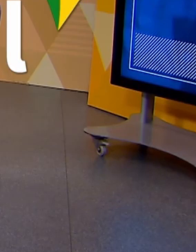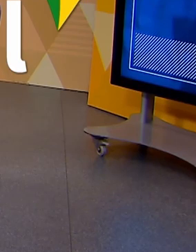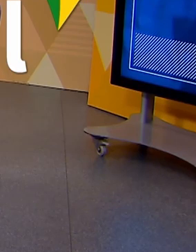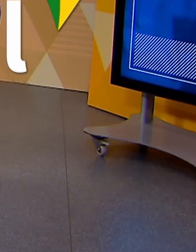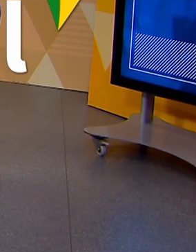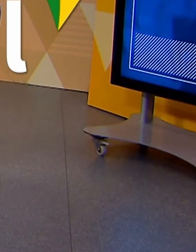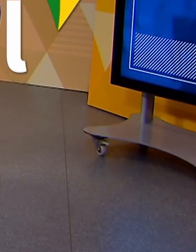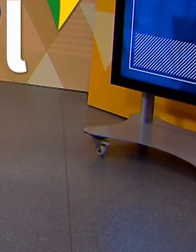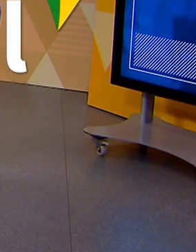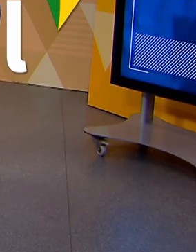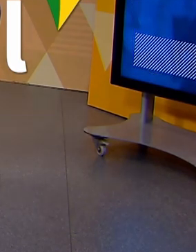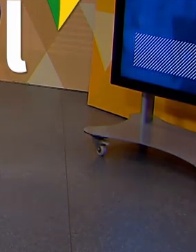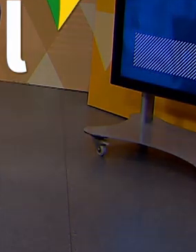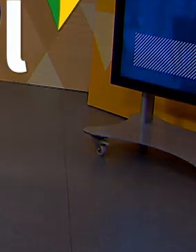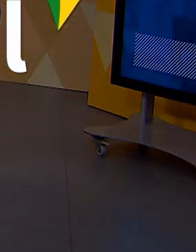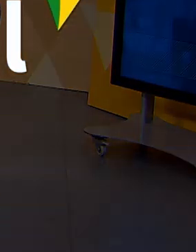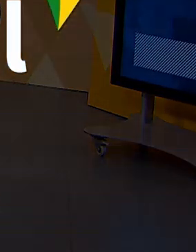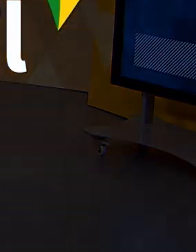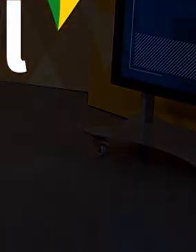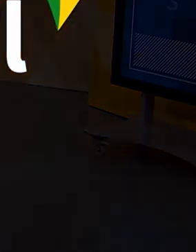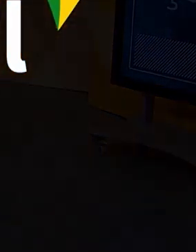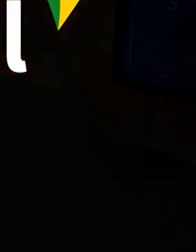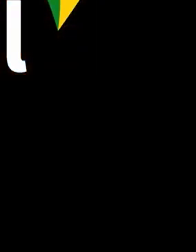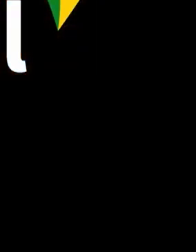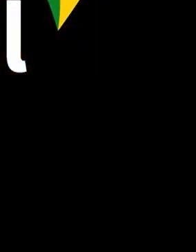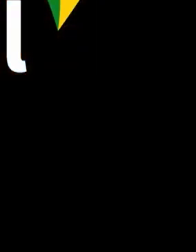em na E Brasil continua em pauta